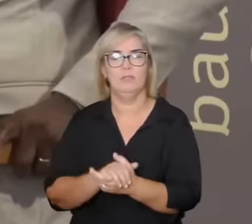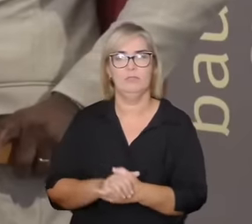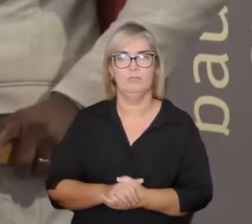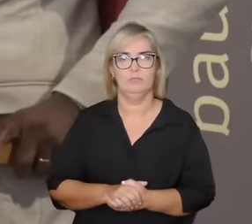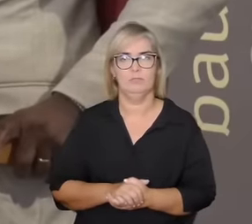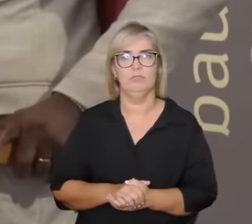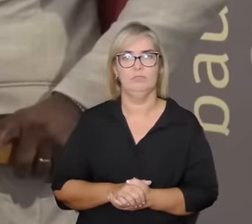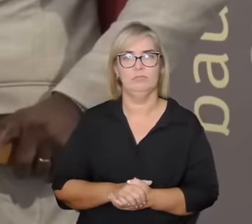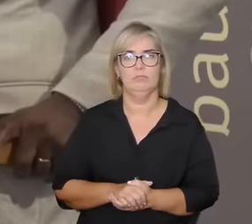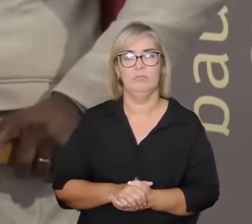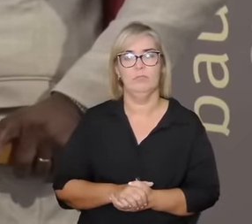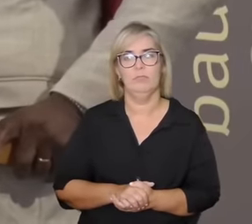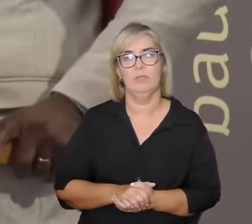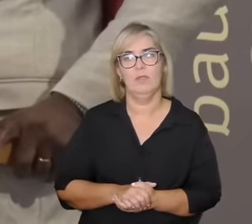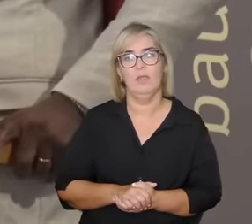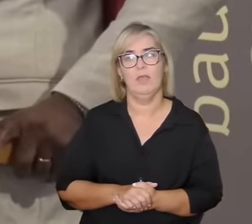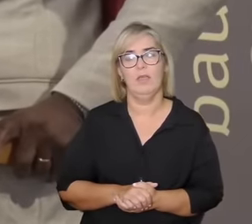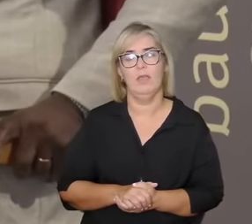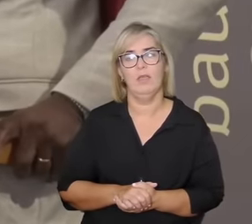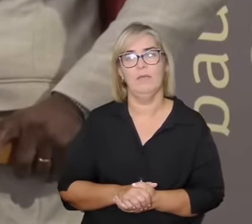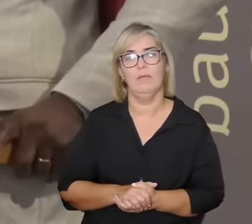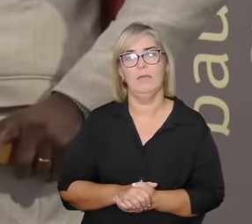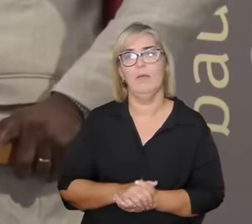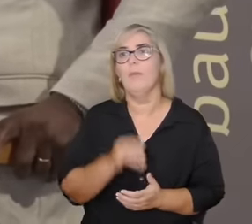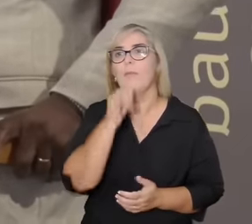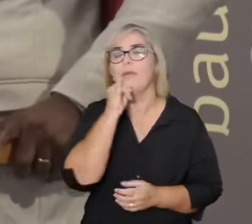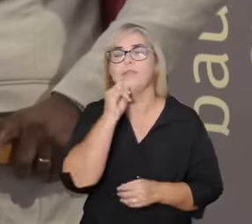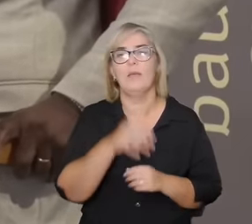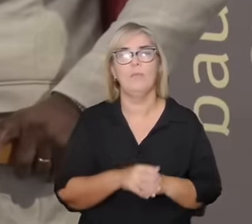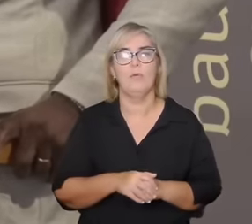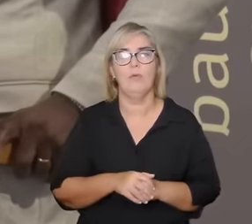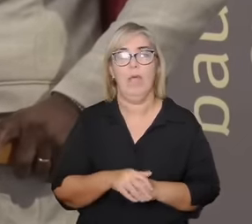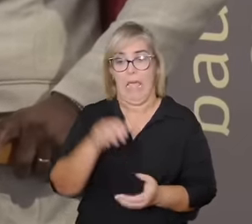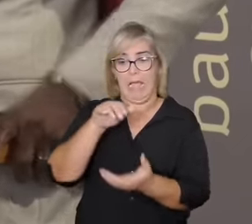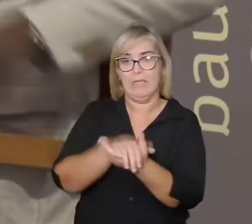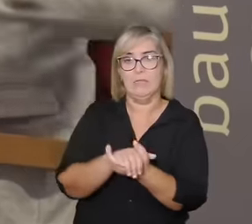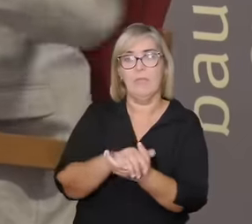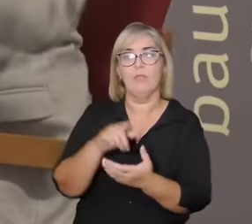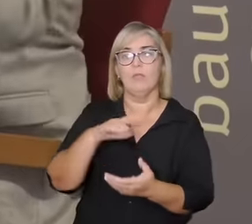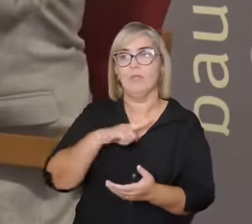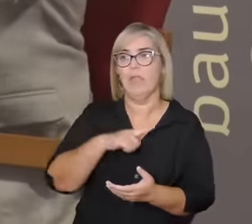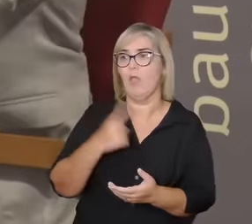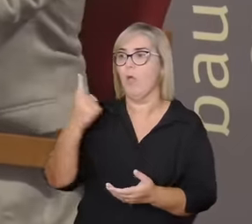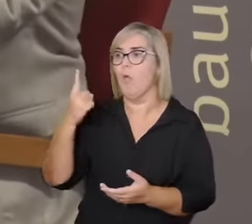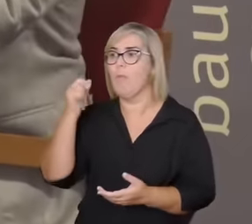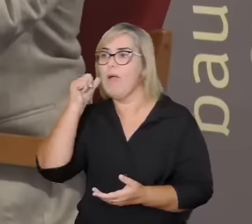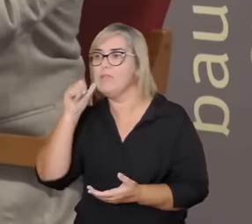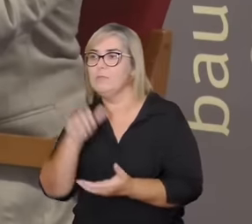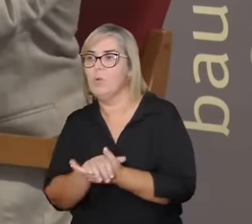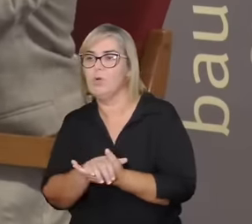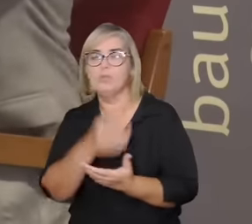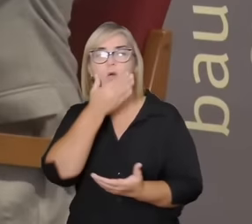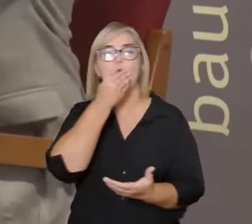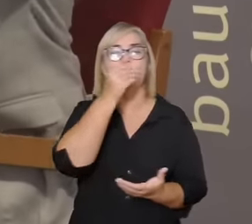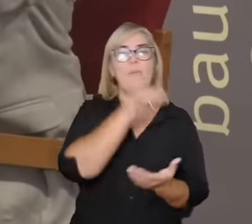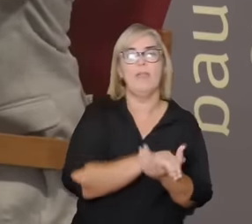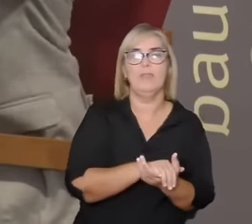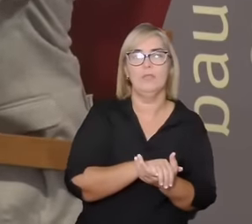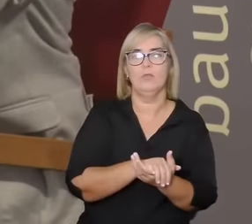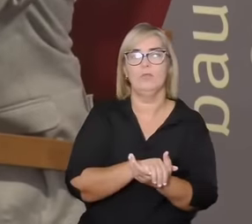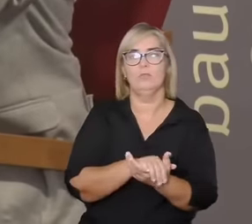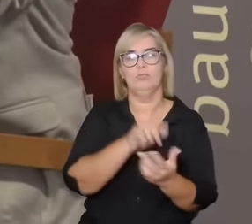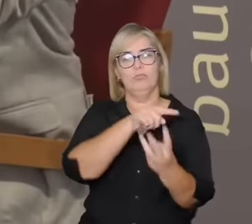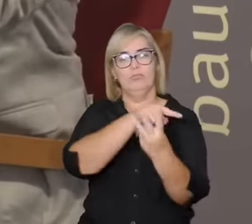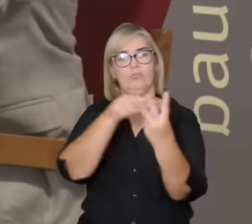esposo porque ela não pode ficar para ninguém ficar só essa é uma questão fundamental tem uma regra que é nesse contexto